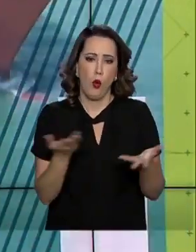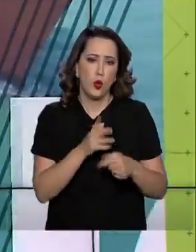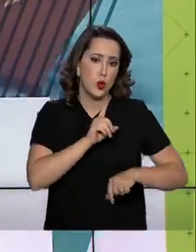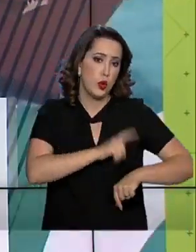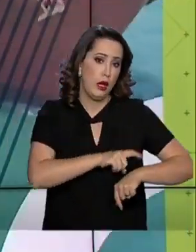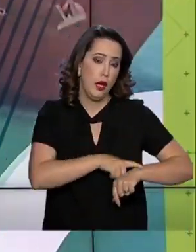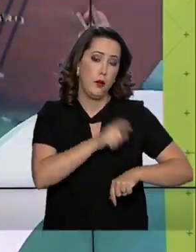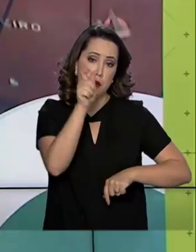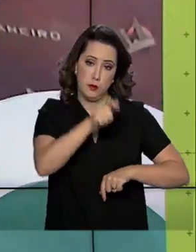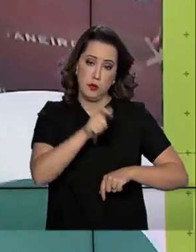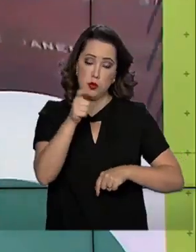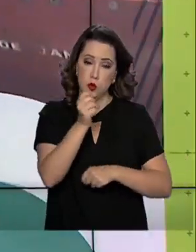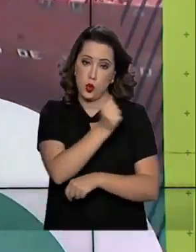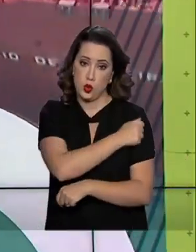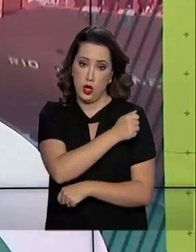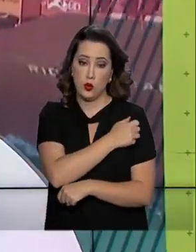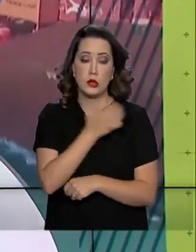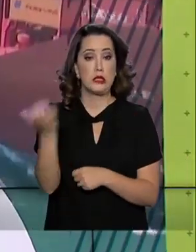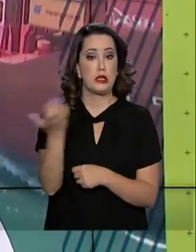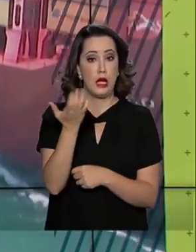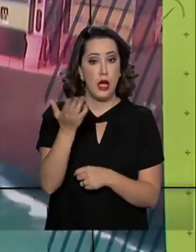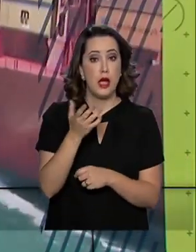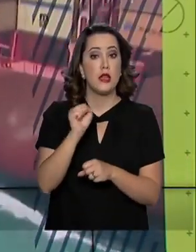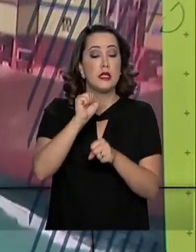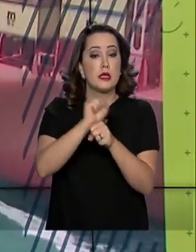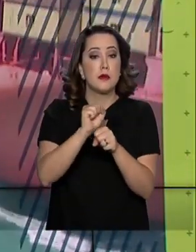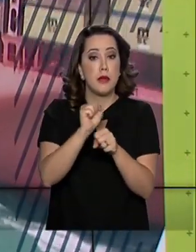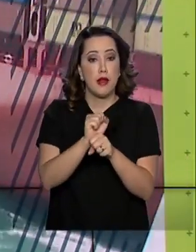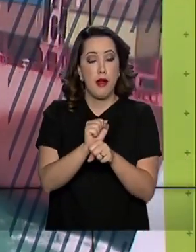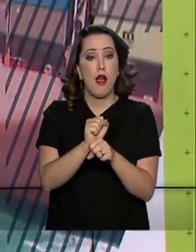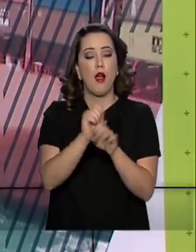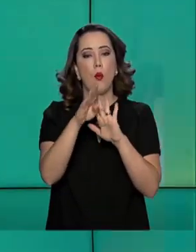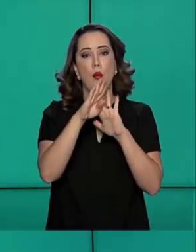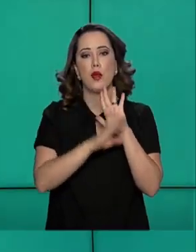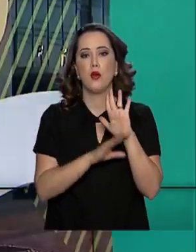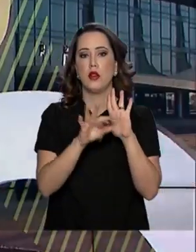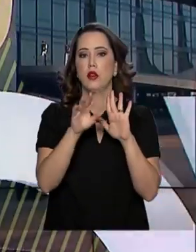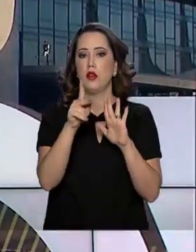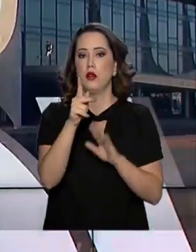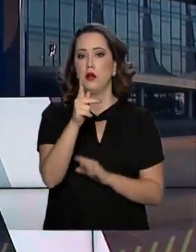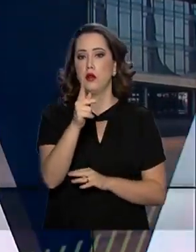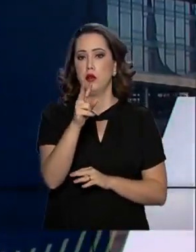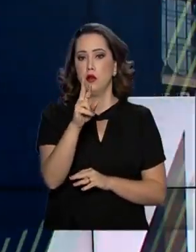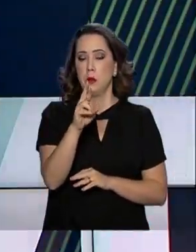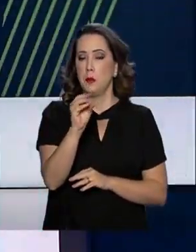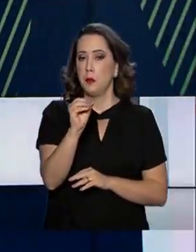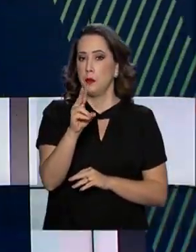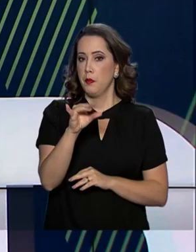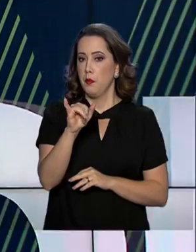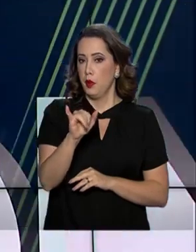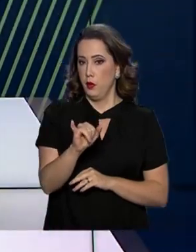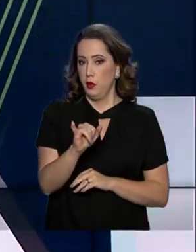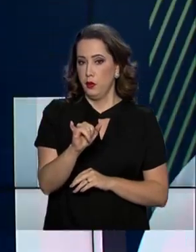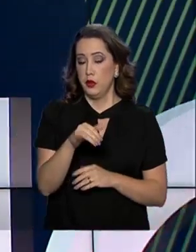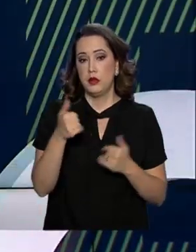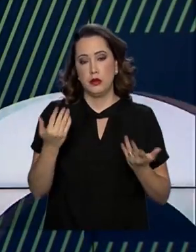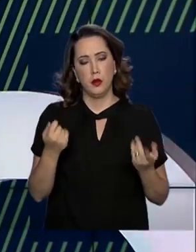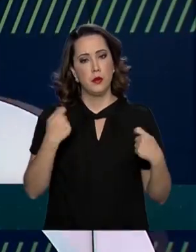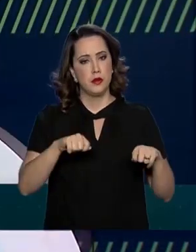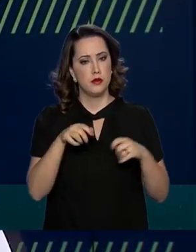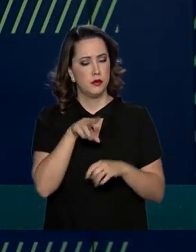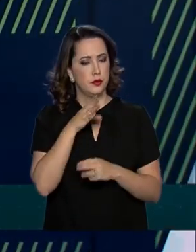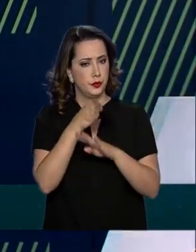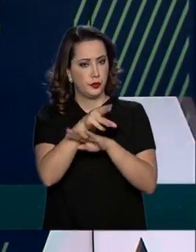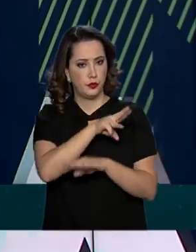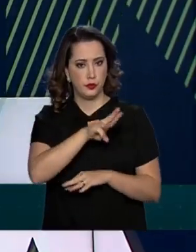estudantes manifestarem interesse na lista de espera do programa Universidade para Todos. Para isso, o candidato deve